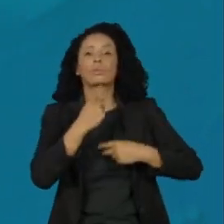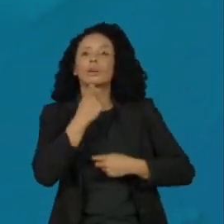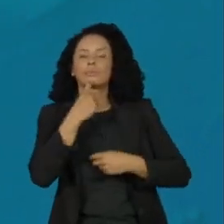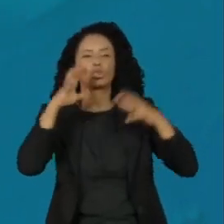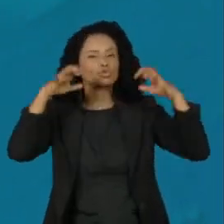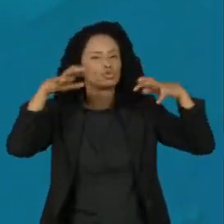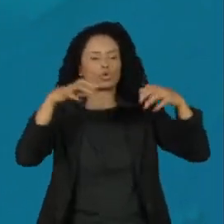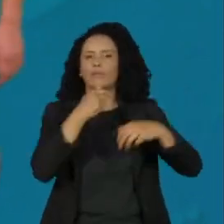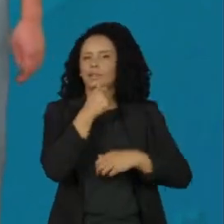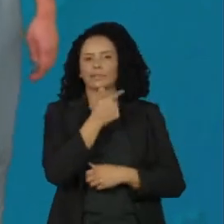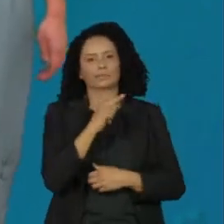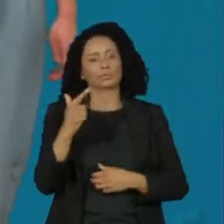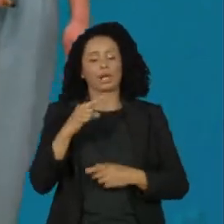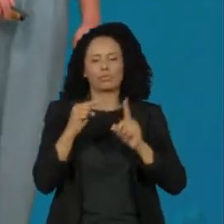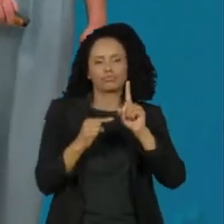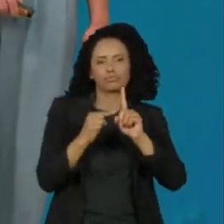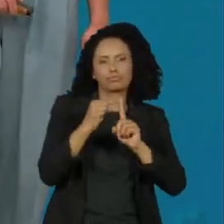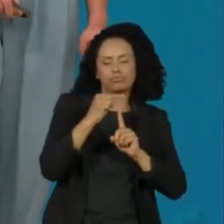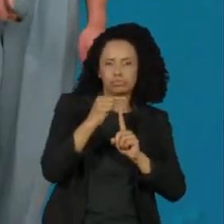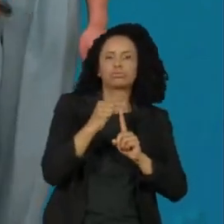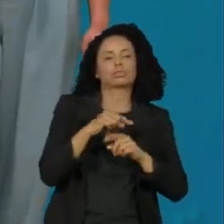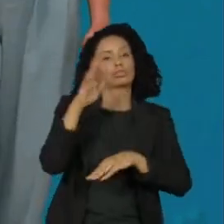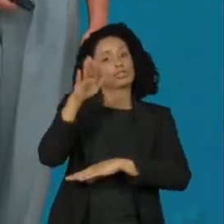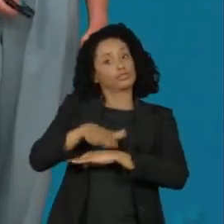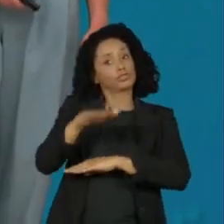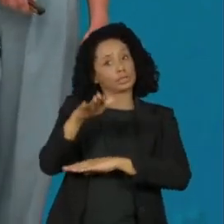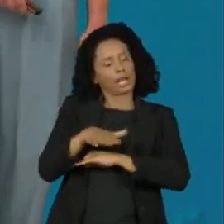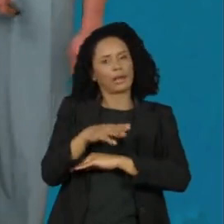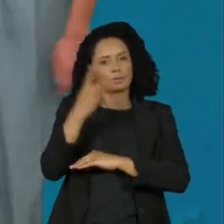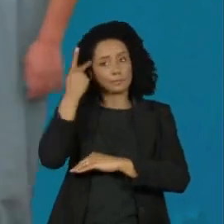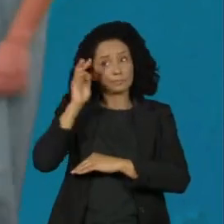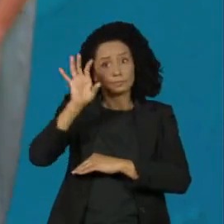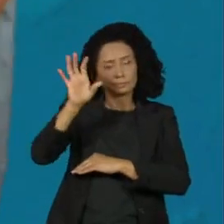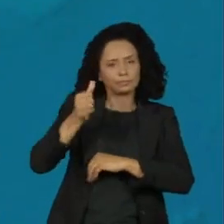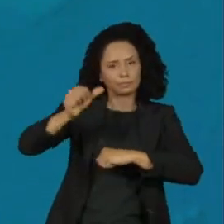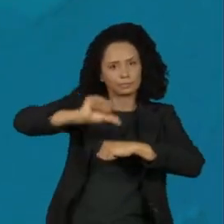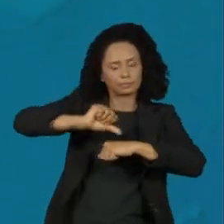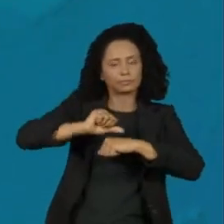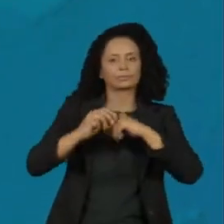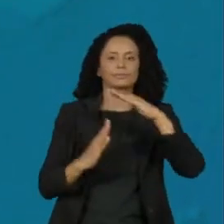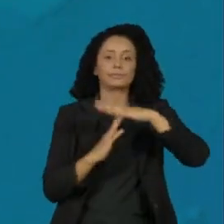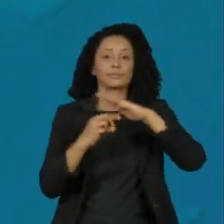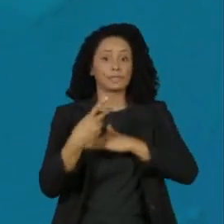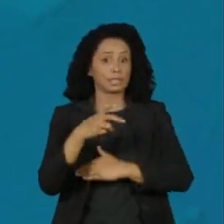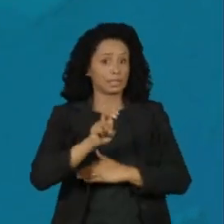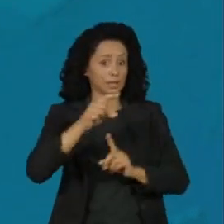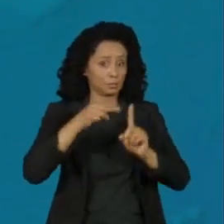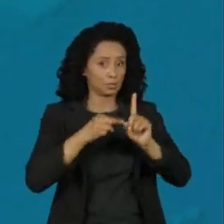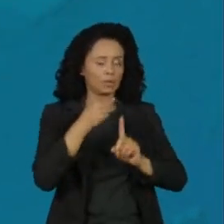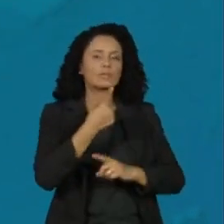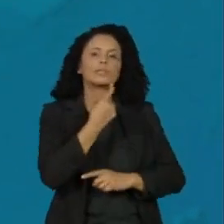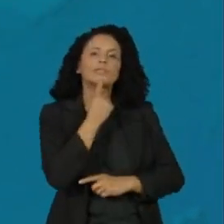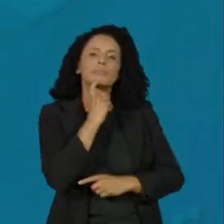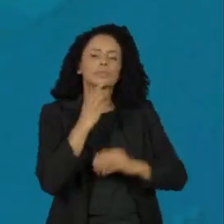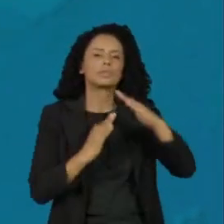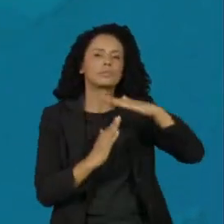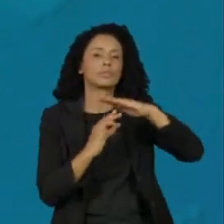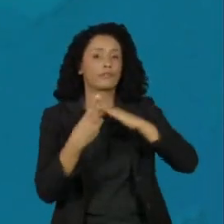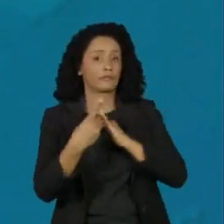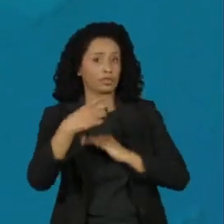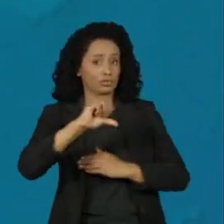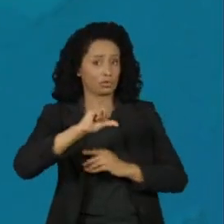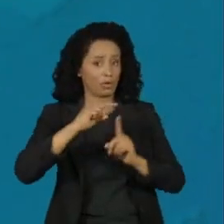As temperaturas voltam a subir no período da tarde. Na capital, máxima de 25 graus. Em Campinas, máxima de 29,